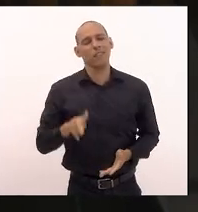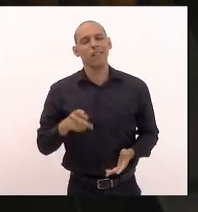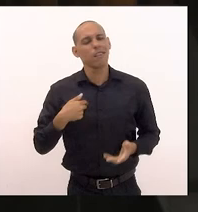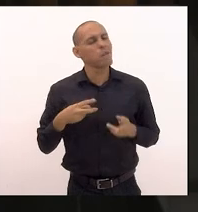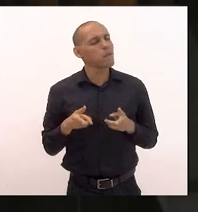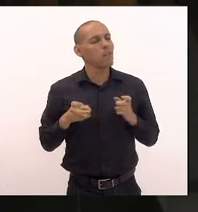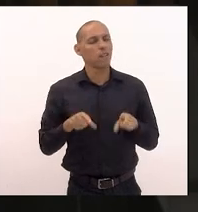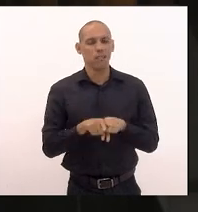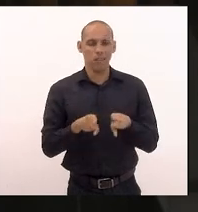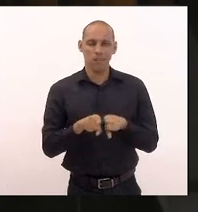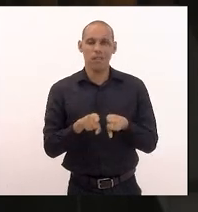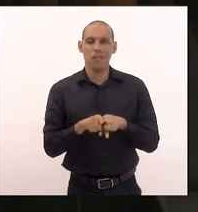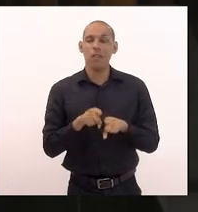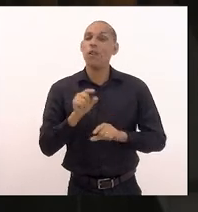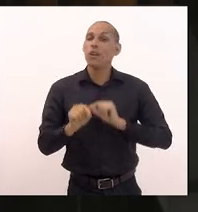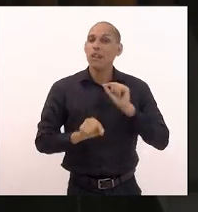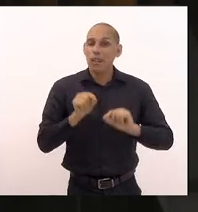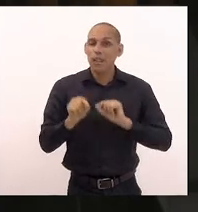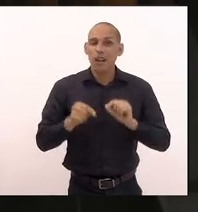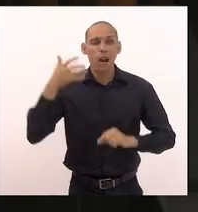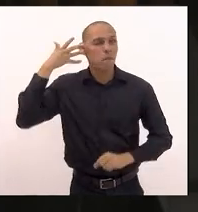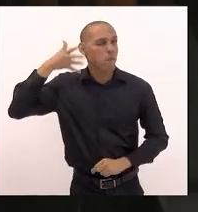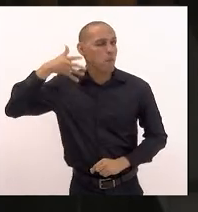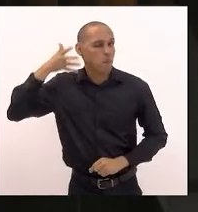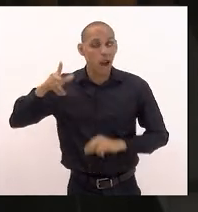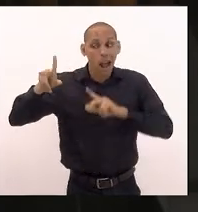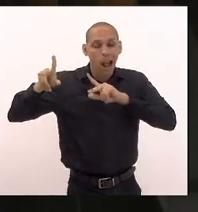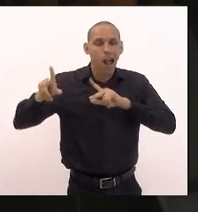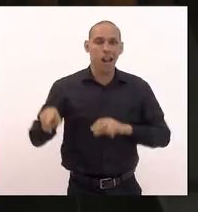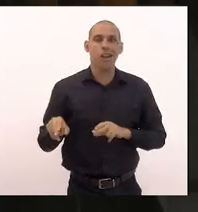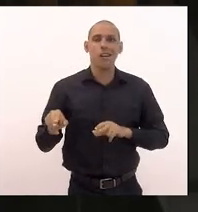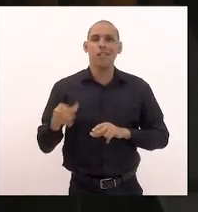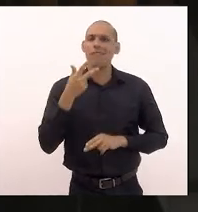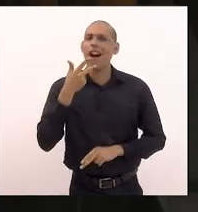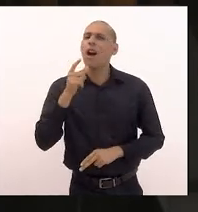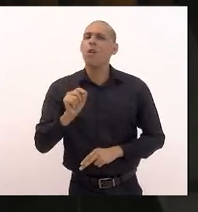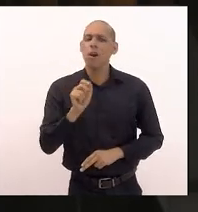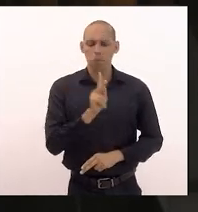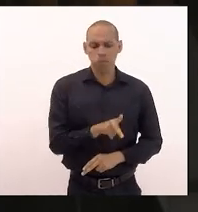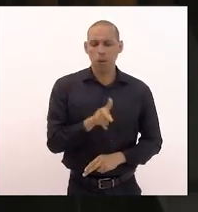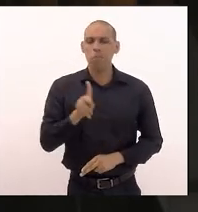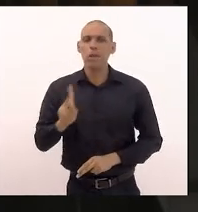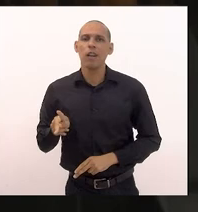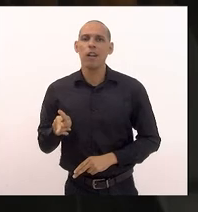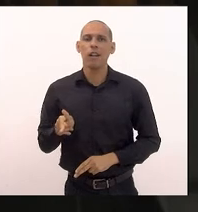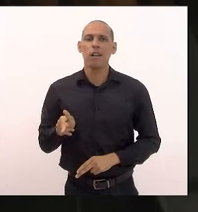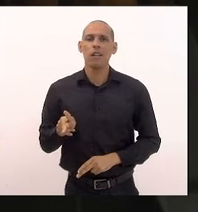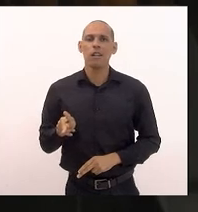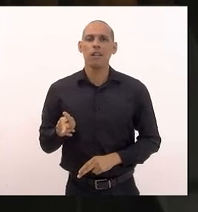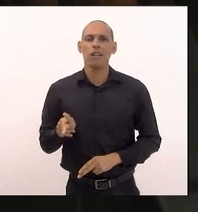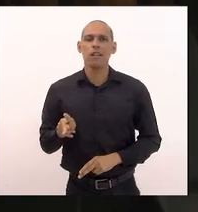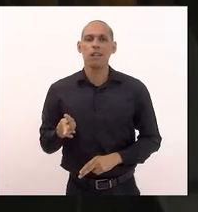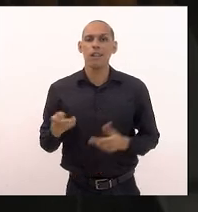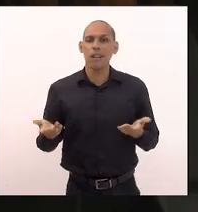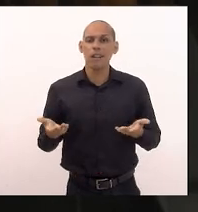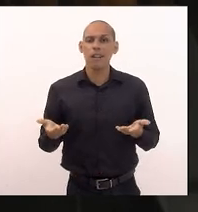percebo nesse mesmo discurso falar de professor o governo Jair